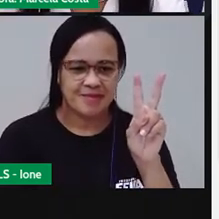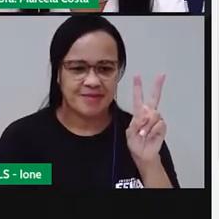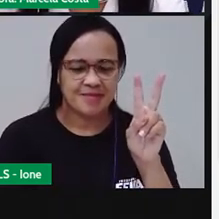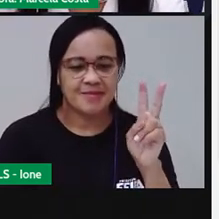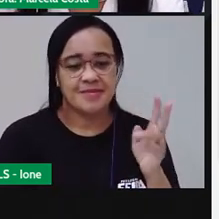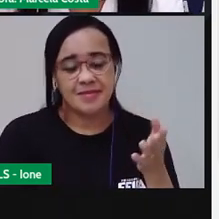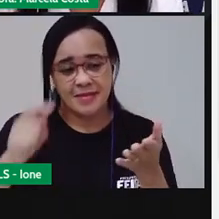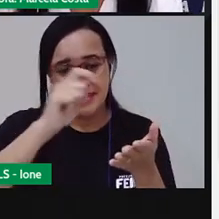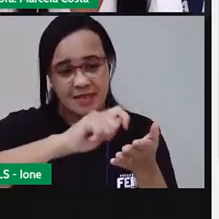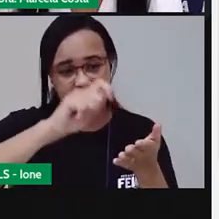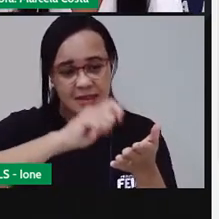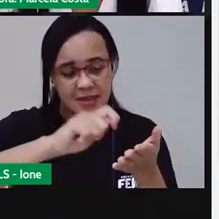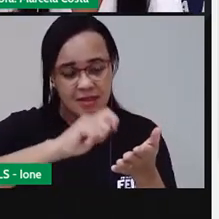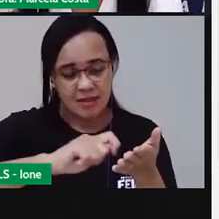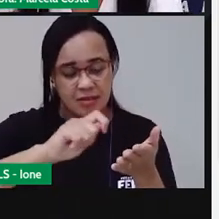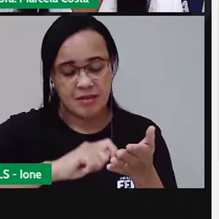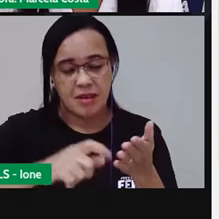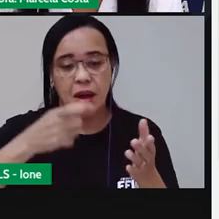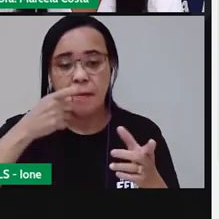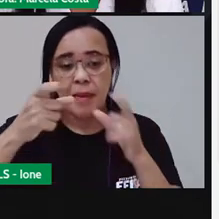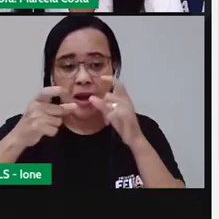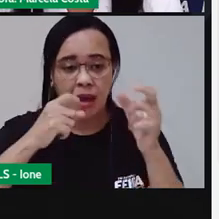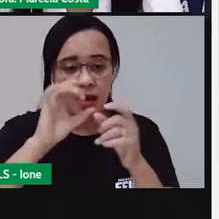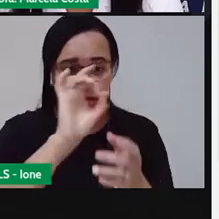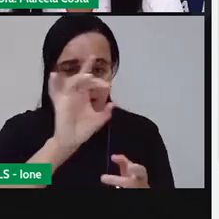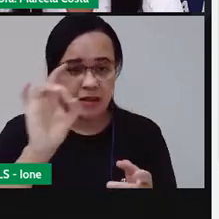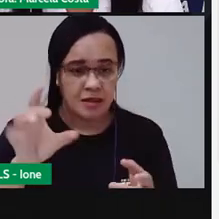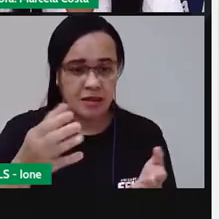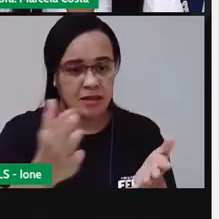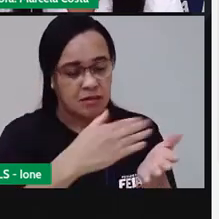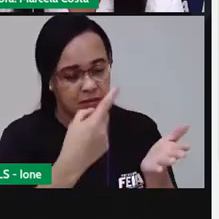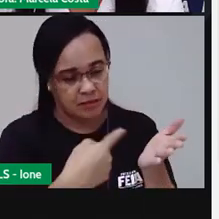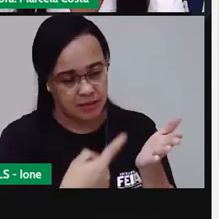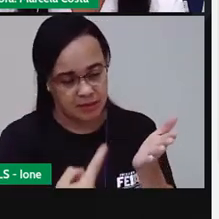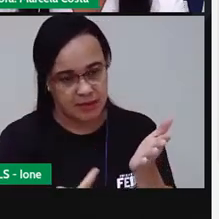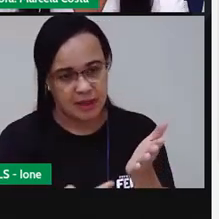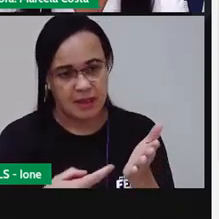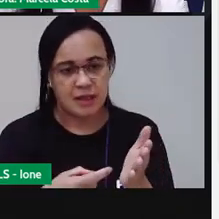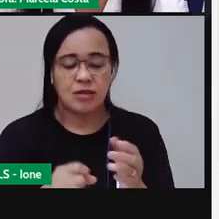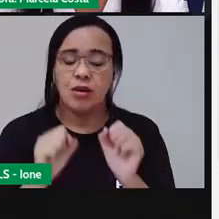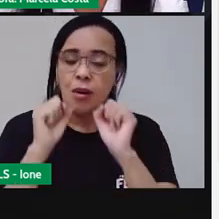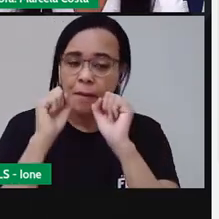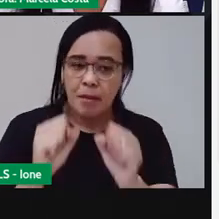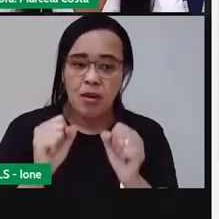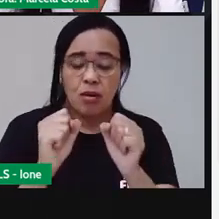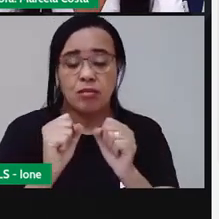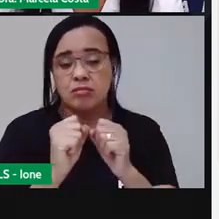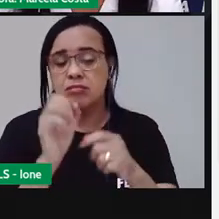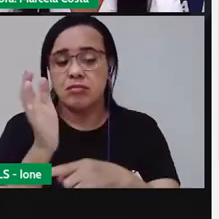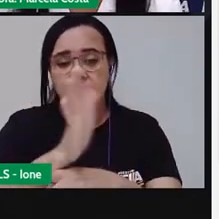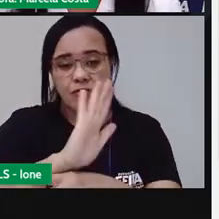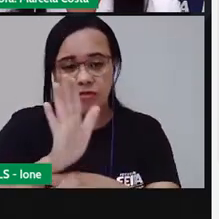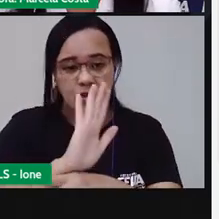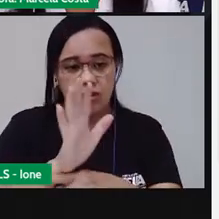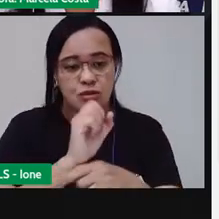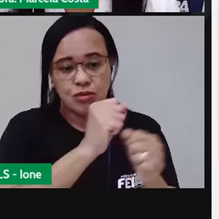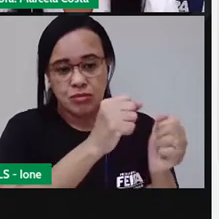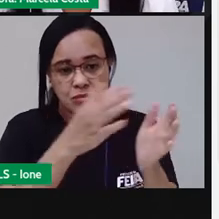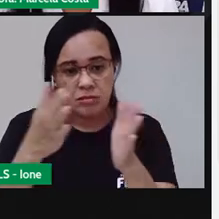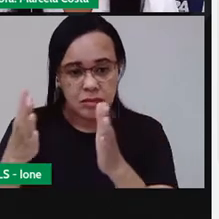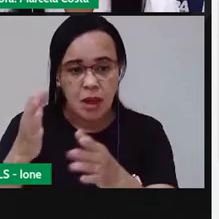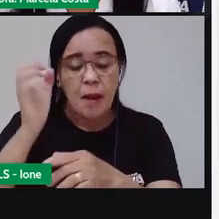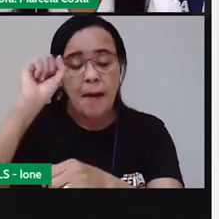Escreva aí essas palavras no seu caderno. Você pode pausar o vídeo nesse momento para conseguir